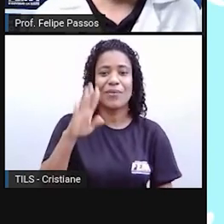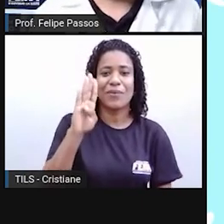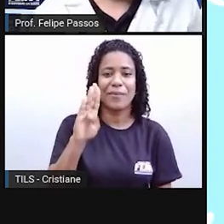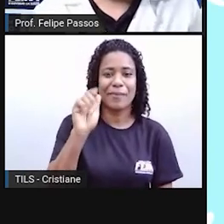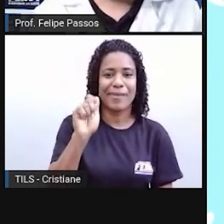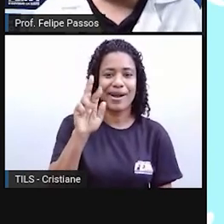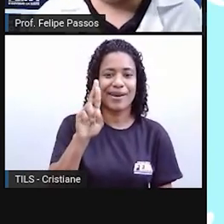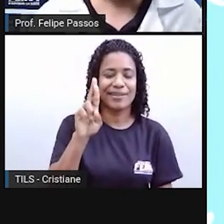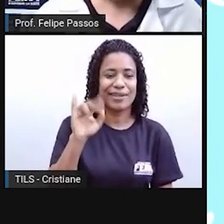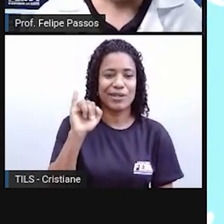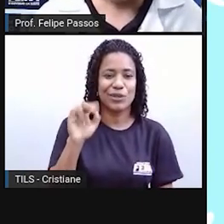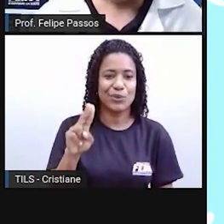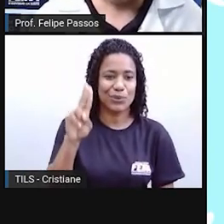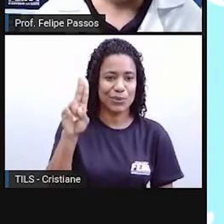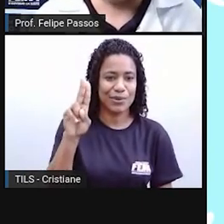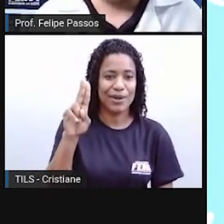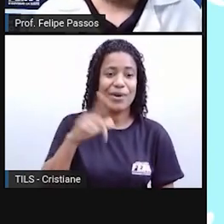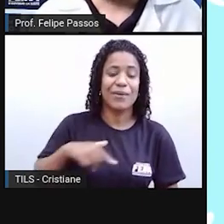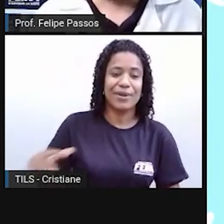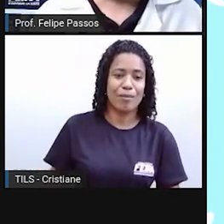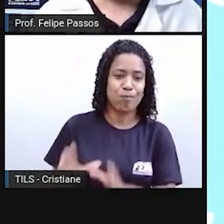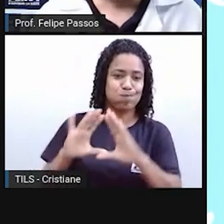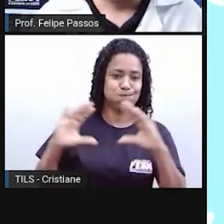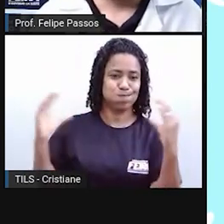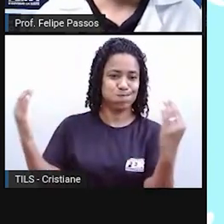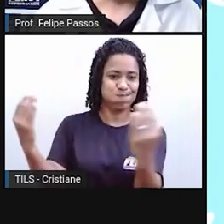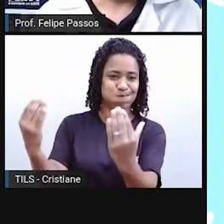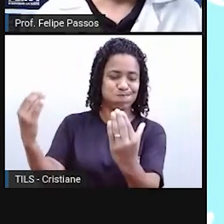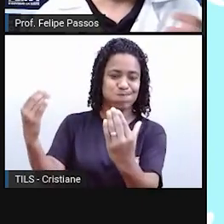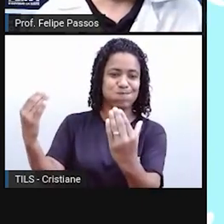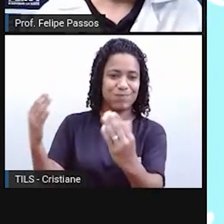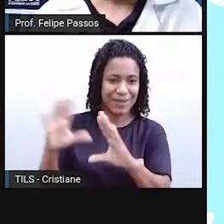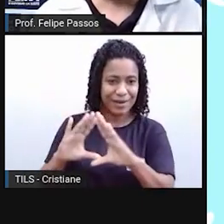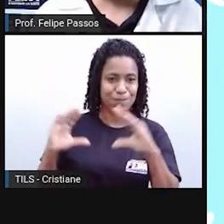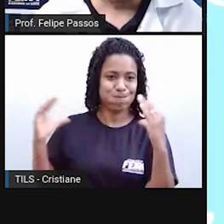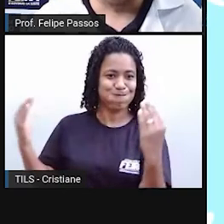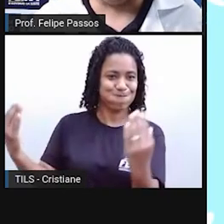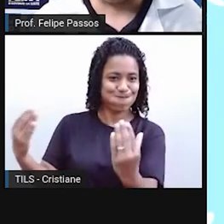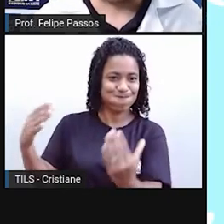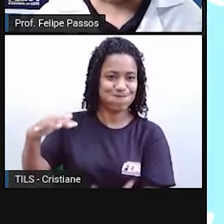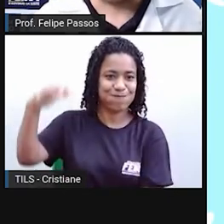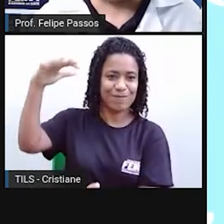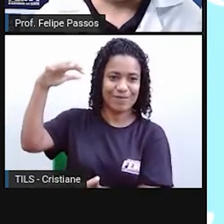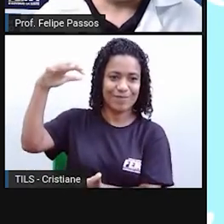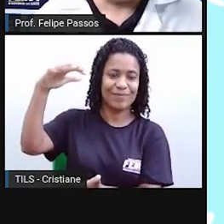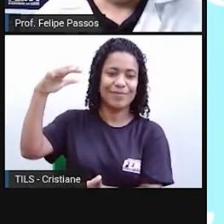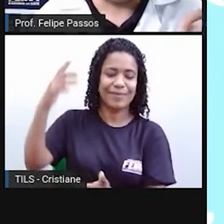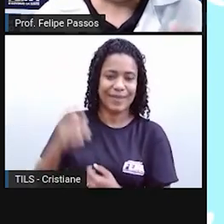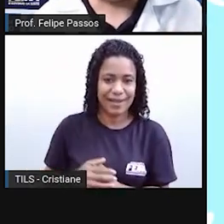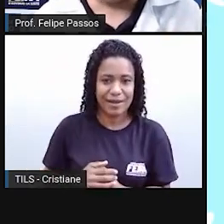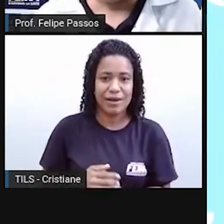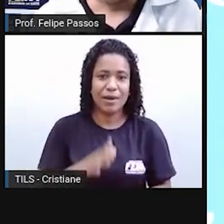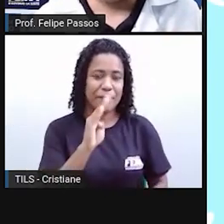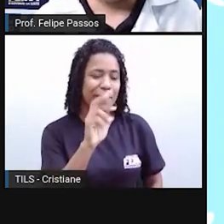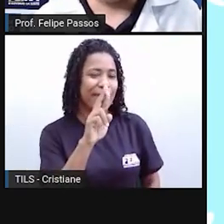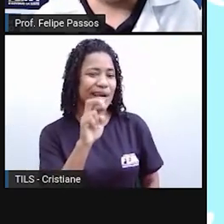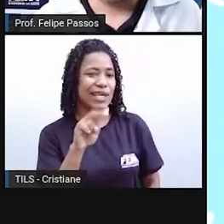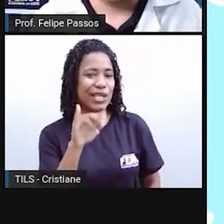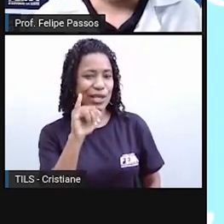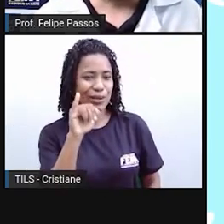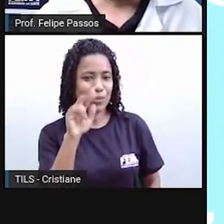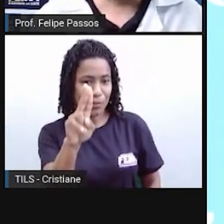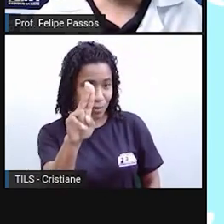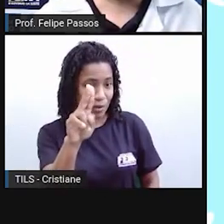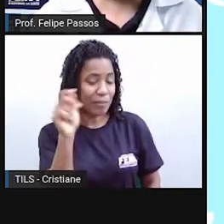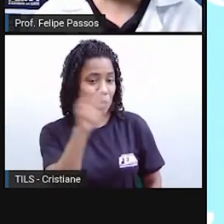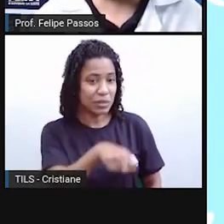barril pode ter vários significados, na verdade, né? O barril pode ser uma pessoa que é muito boa em algo. Fulano é barril, né?